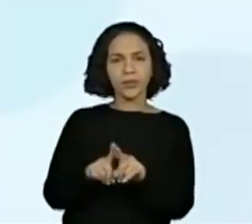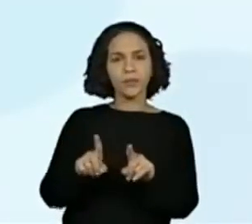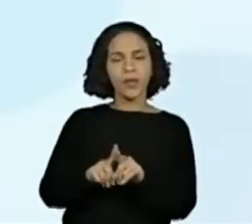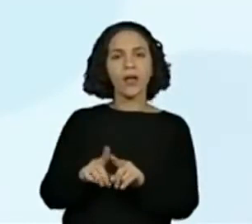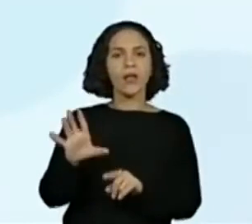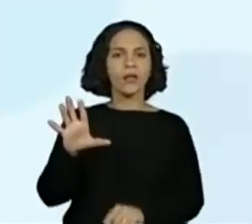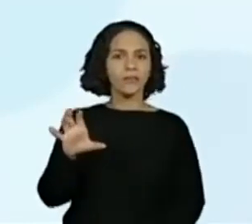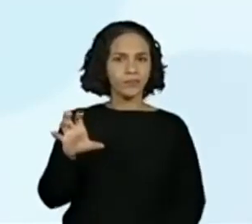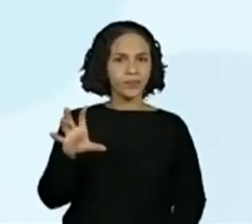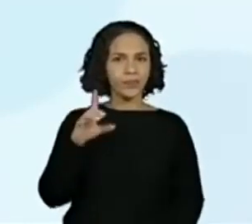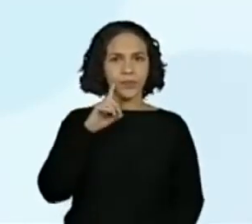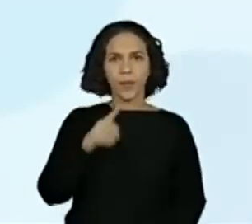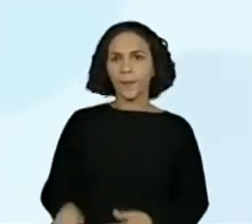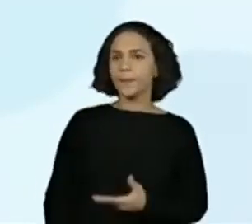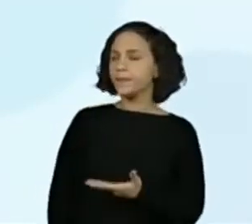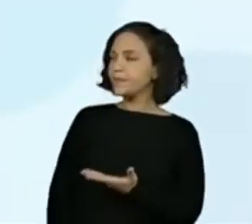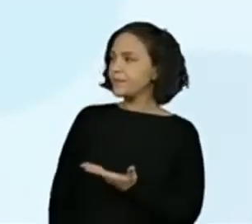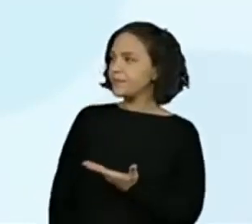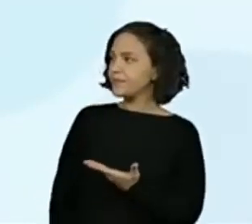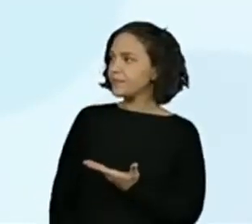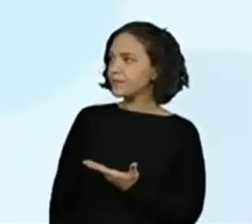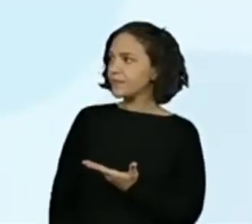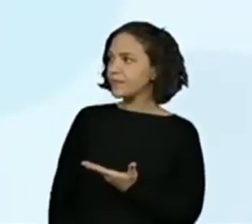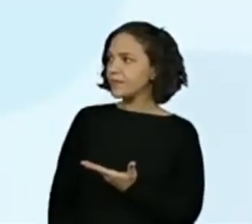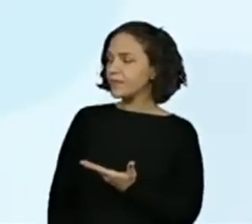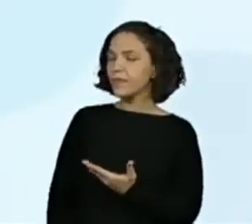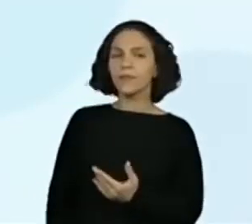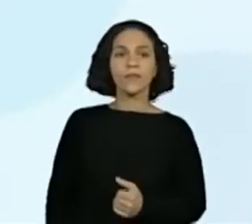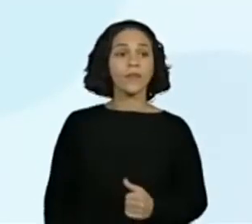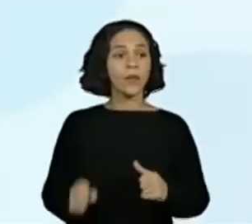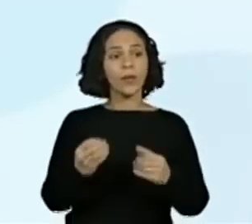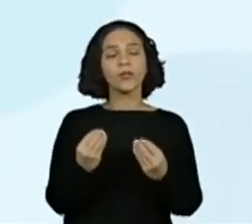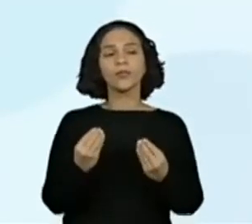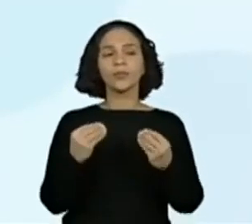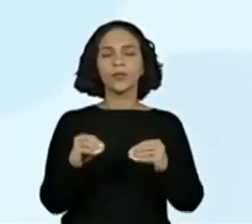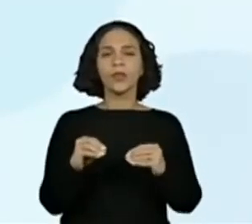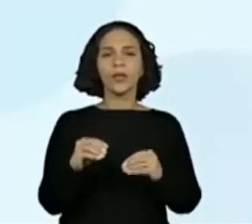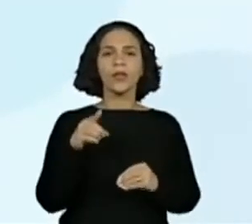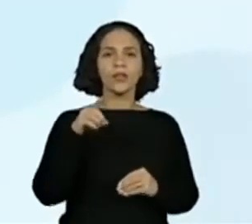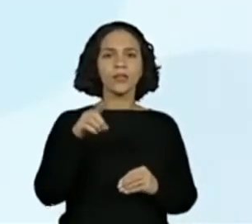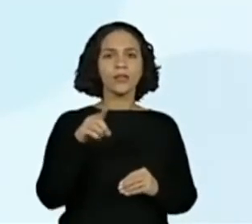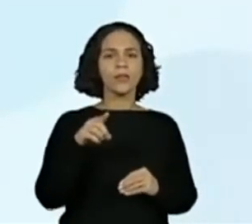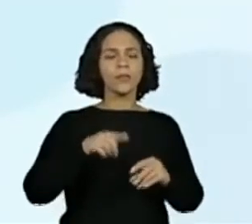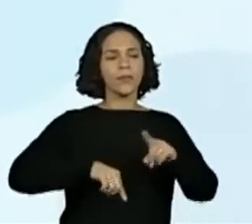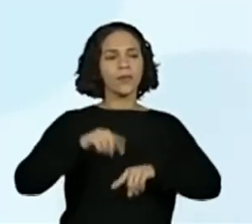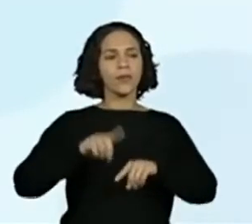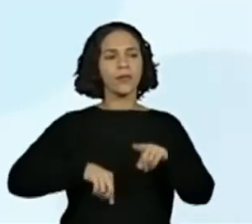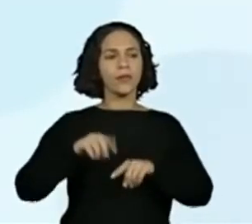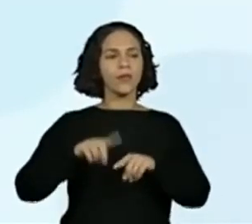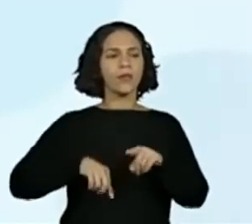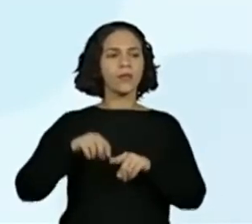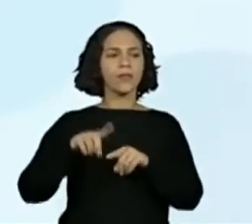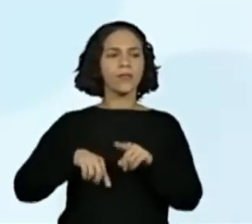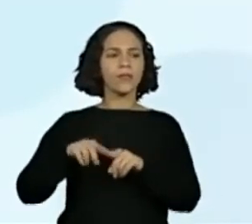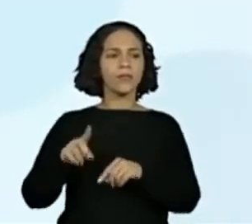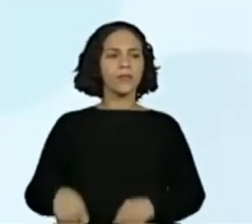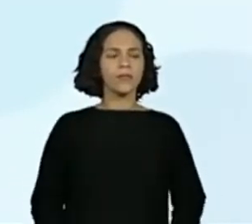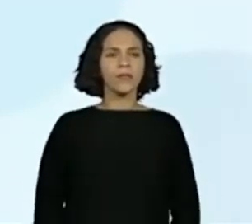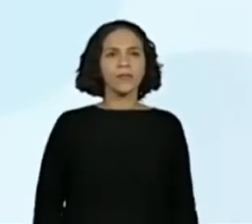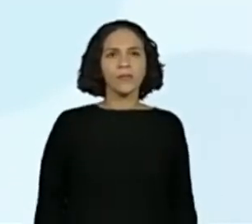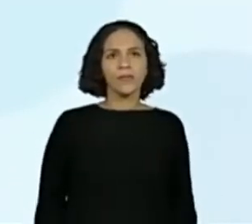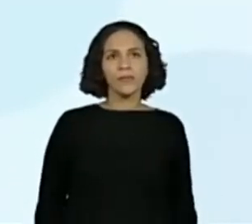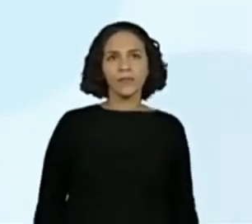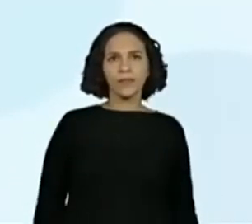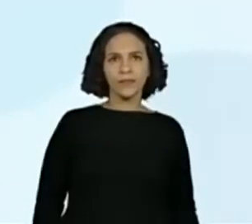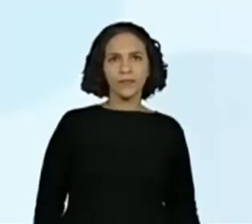Isso. Anotem as duas datas ou no material ou no seu caderno para depois passar